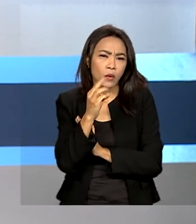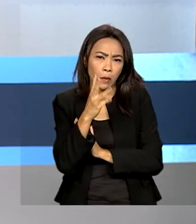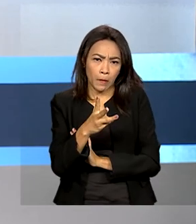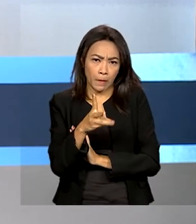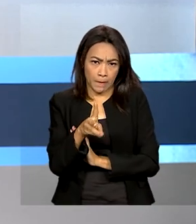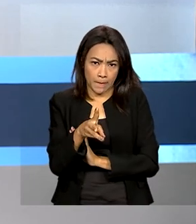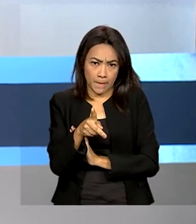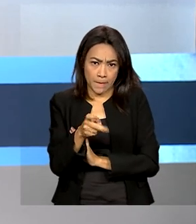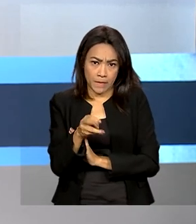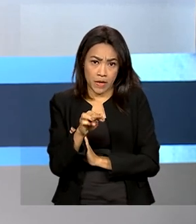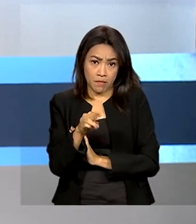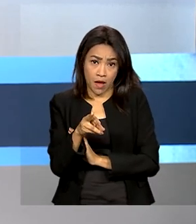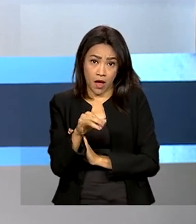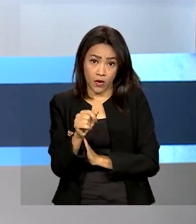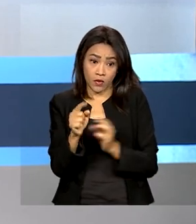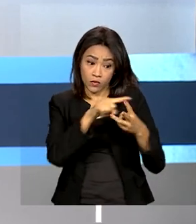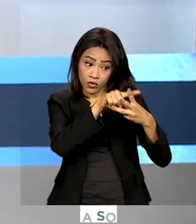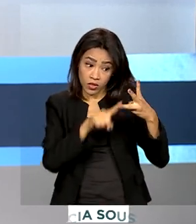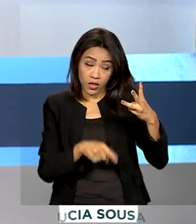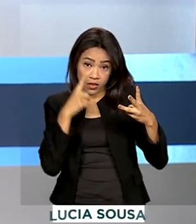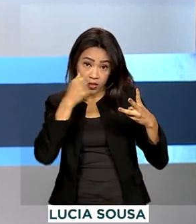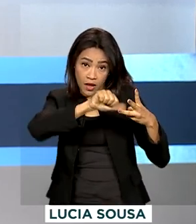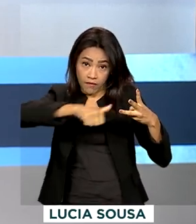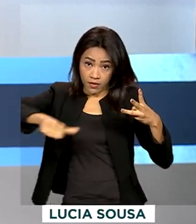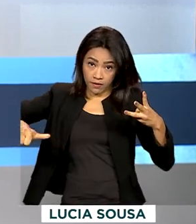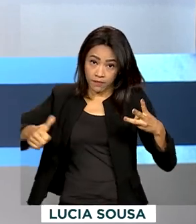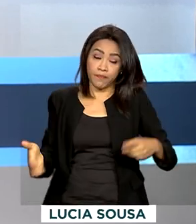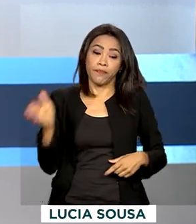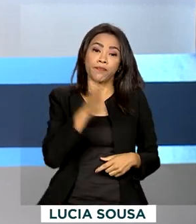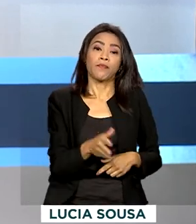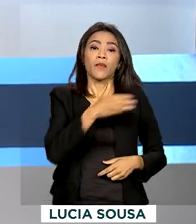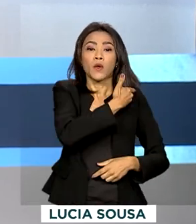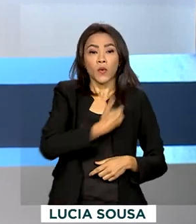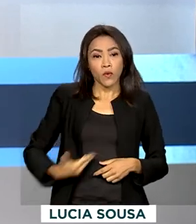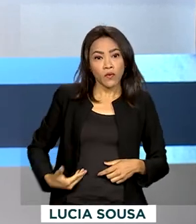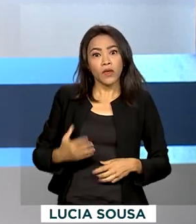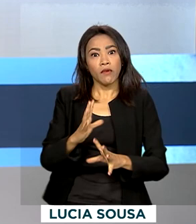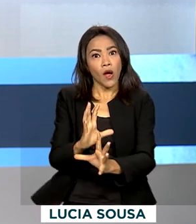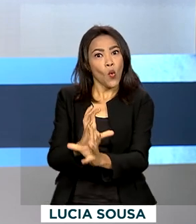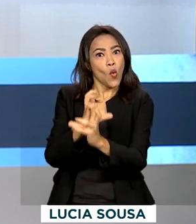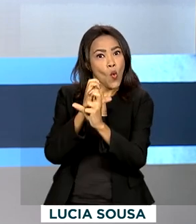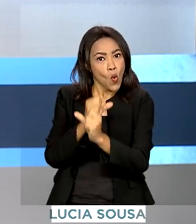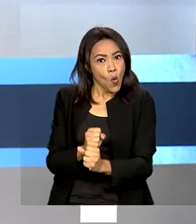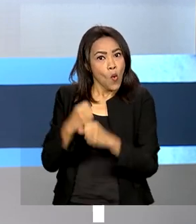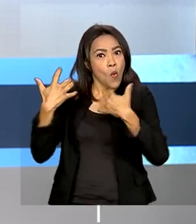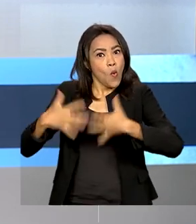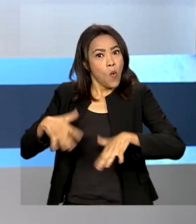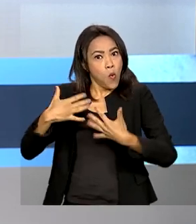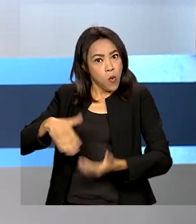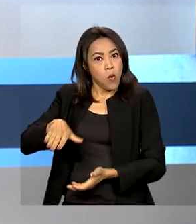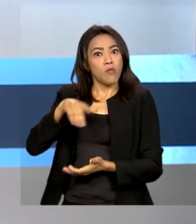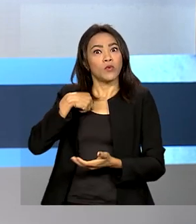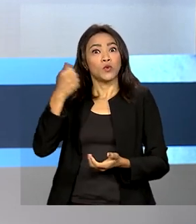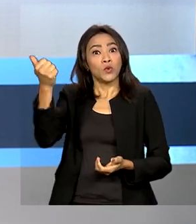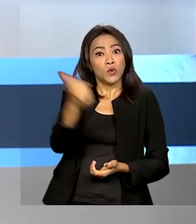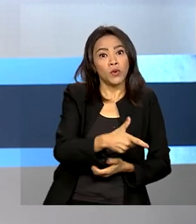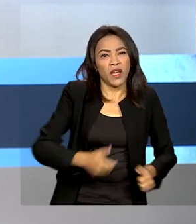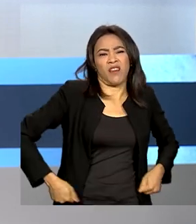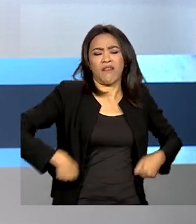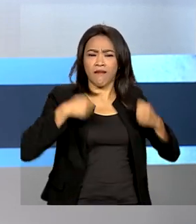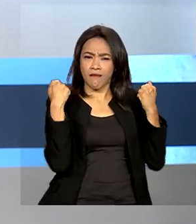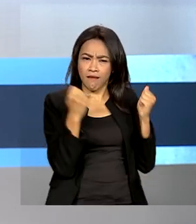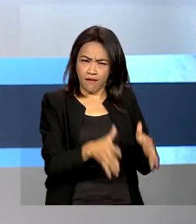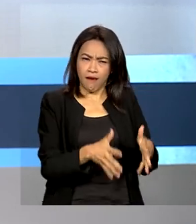E o governo federal vai fechar o ano com uma arrecadação maior do que os gastos. É o chamado superávit